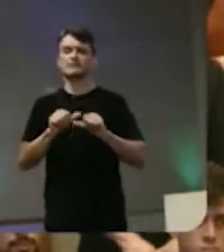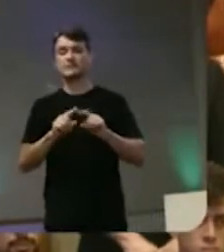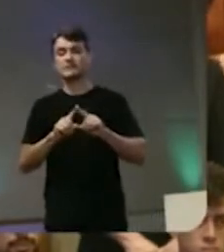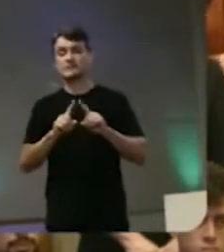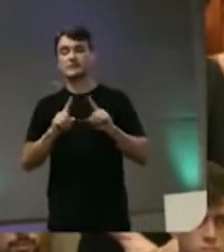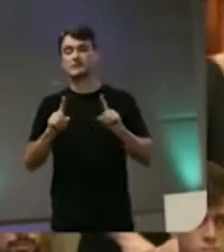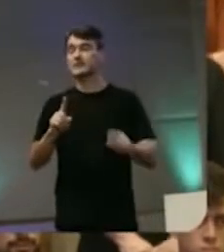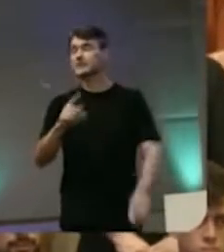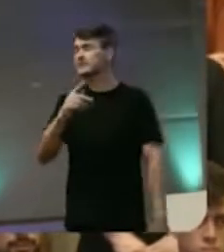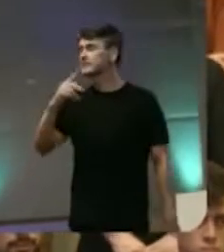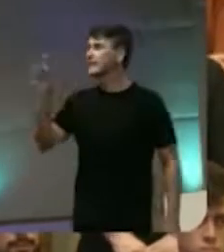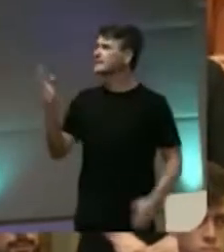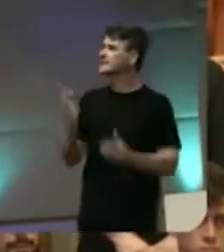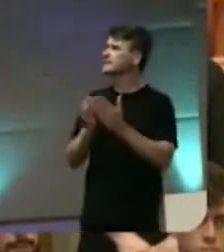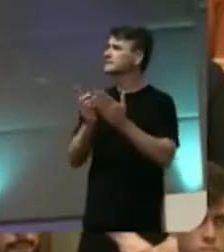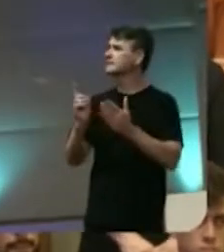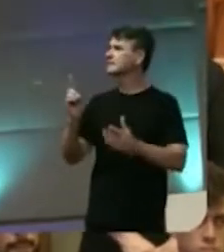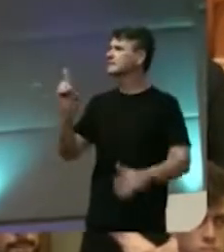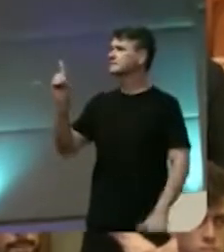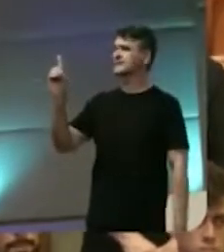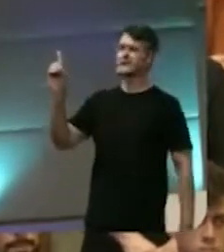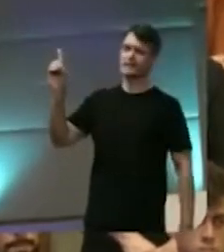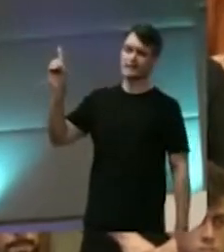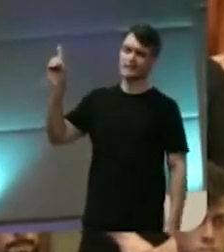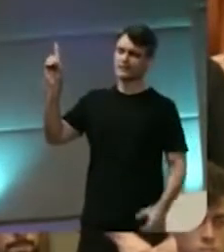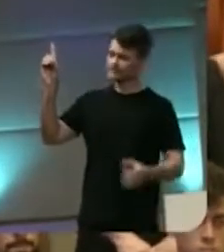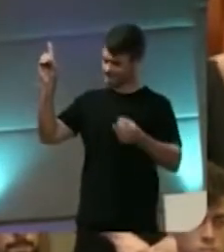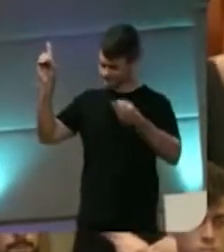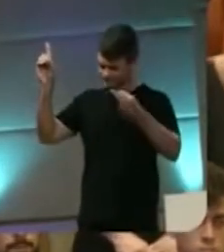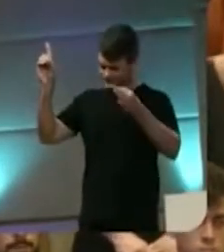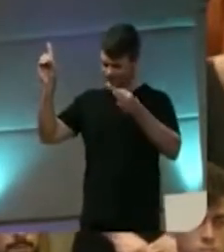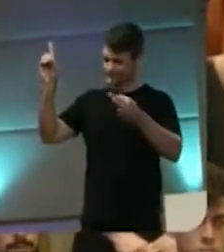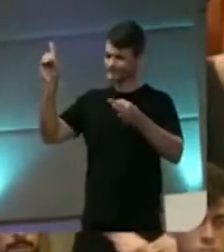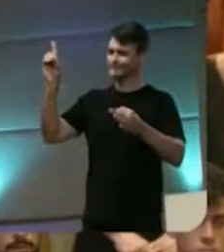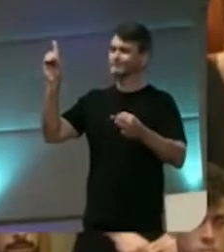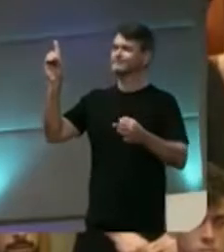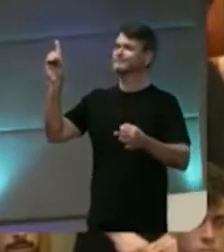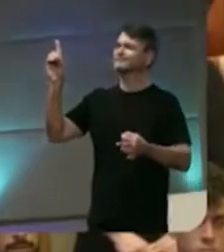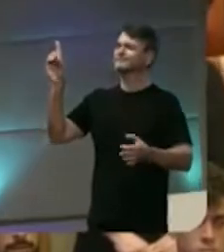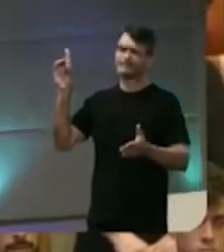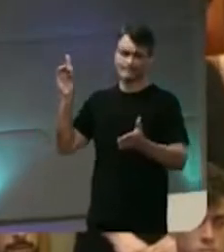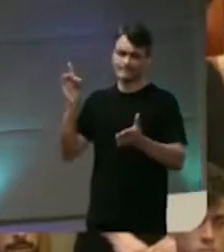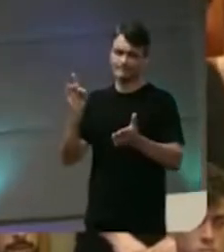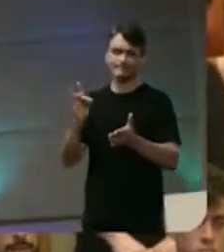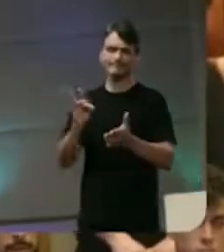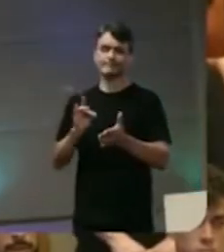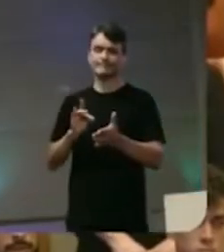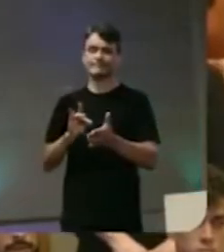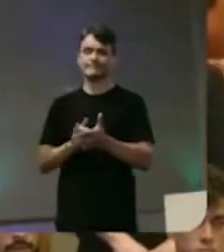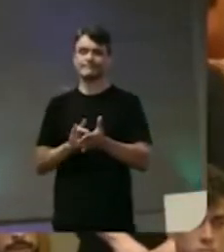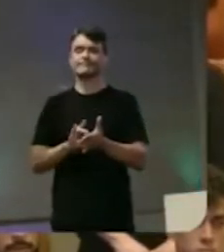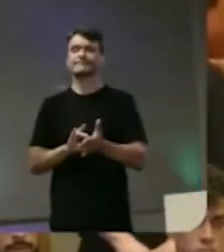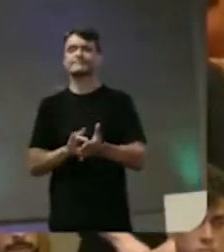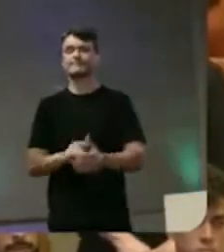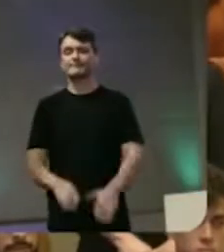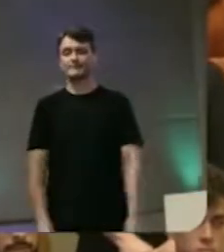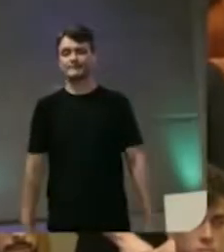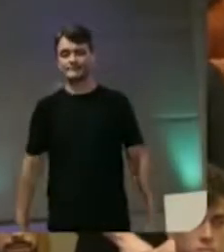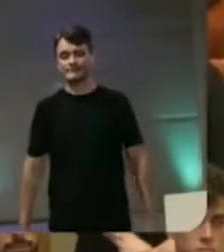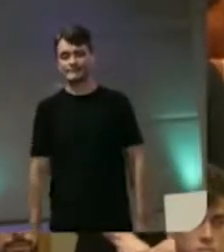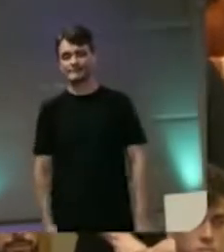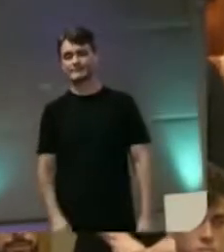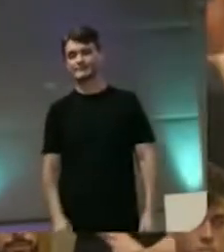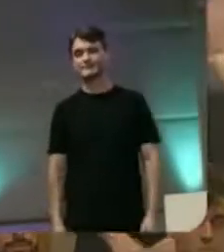mudar, mas tua palavra vai se cumprir Como um grito de vitória,